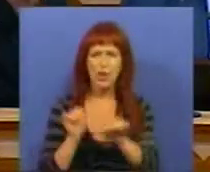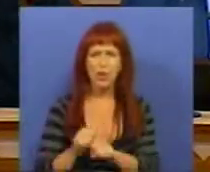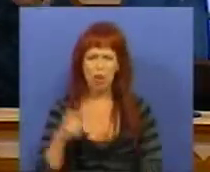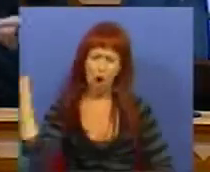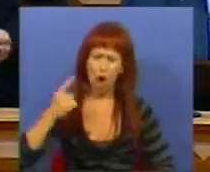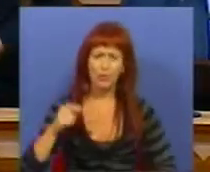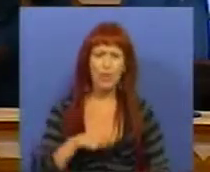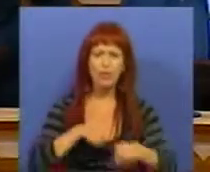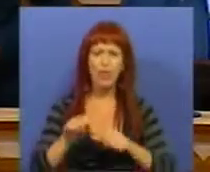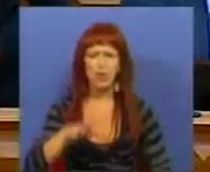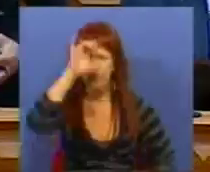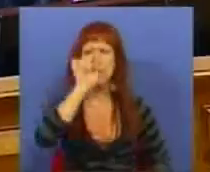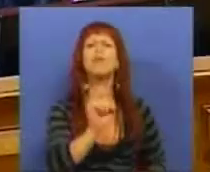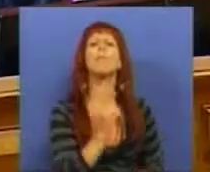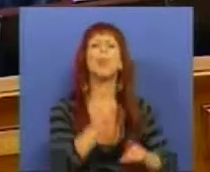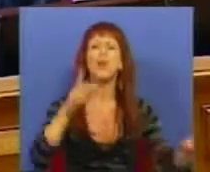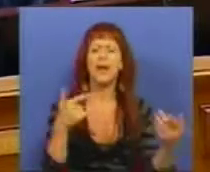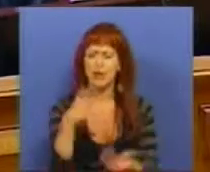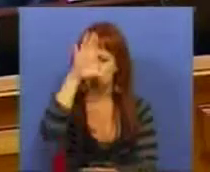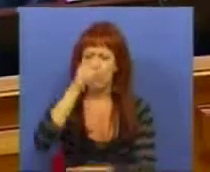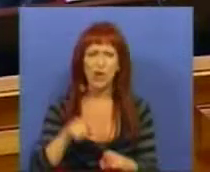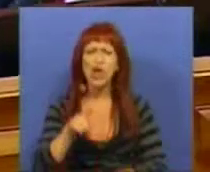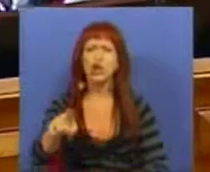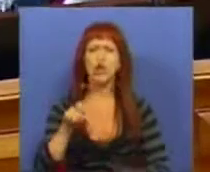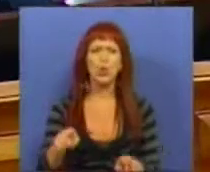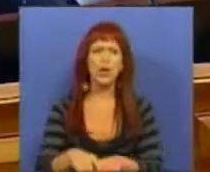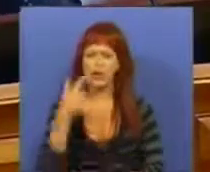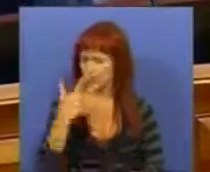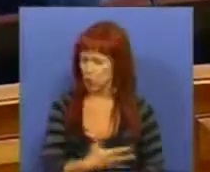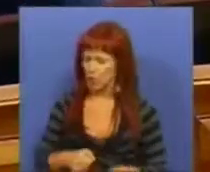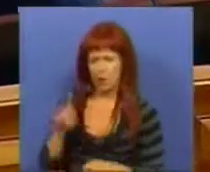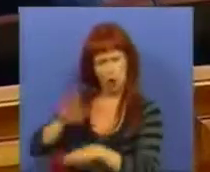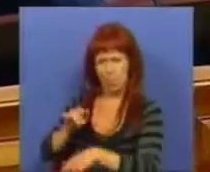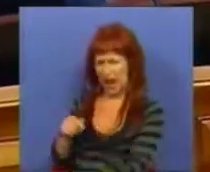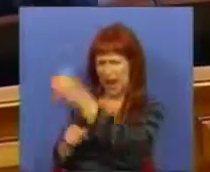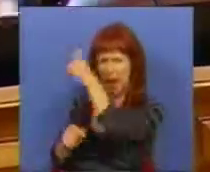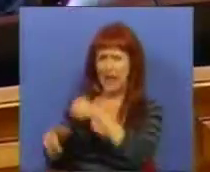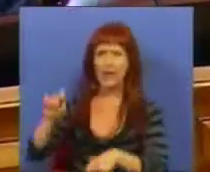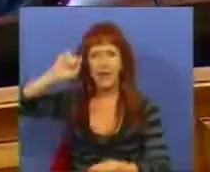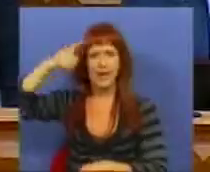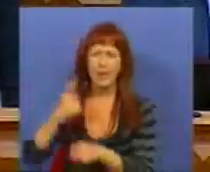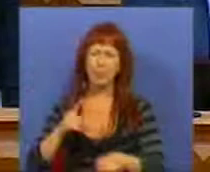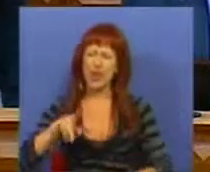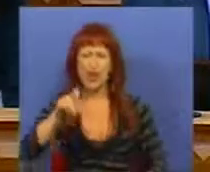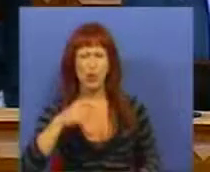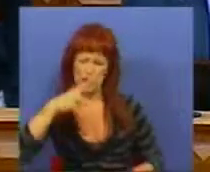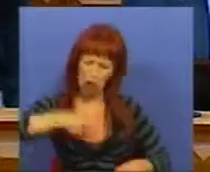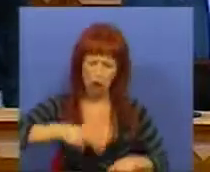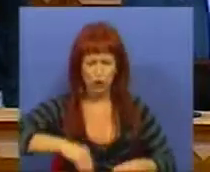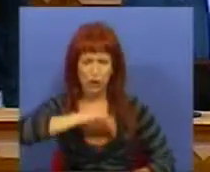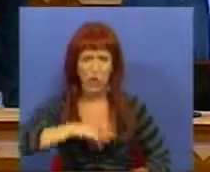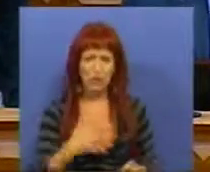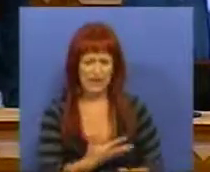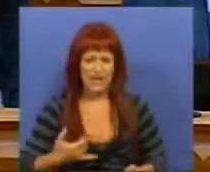dominante da política deste Governo? Porquê é que este Governo escolheu os desempregados como os culpados da crise? Porquê é que escolheu cortar no